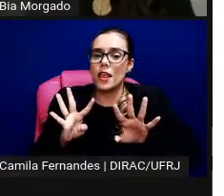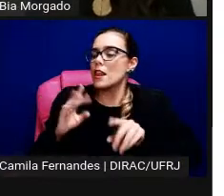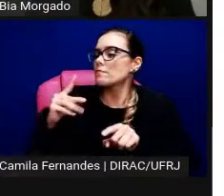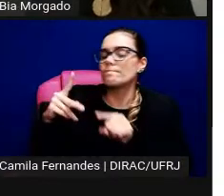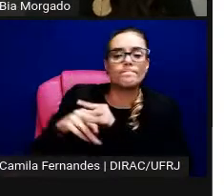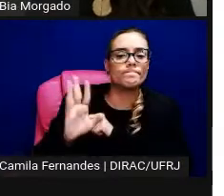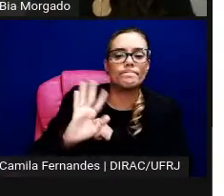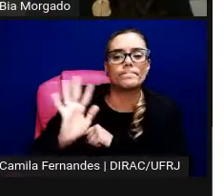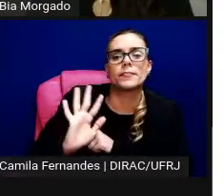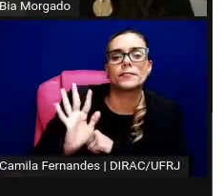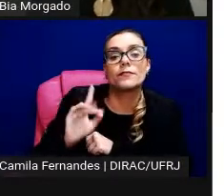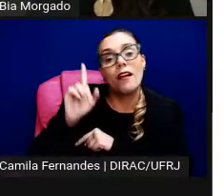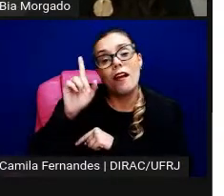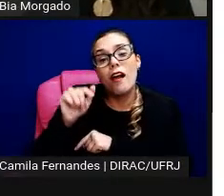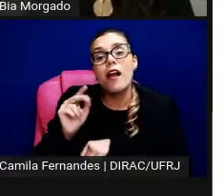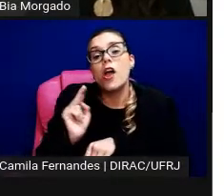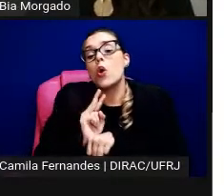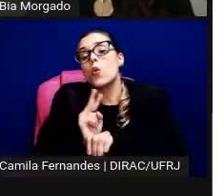obras do Malevich.